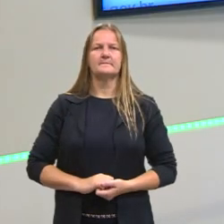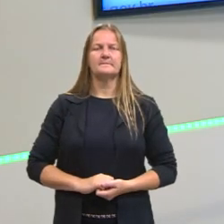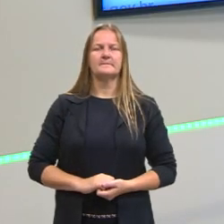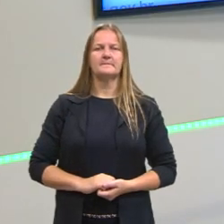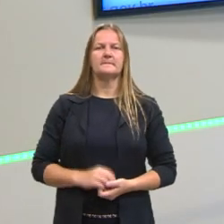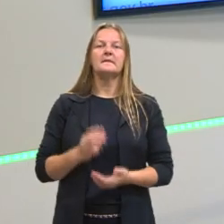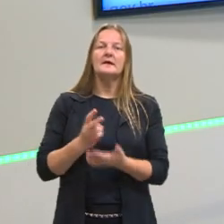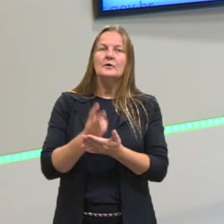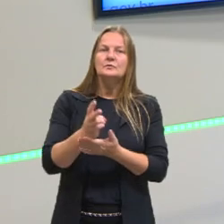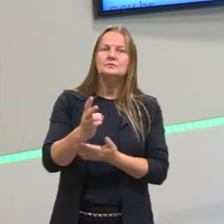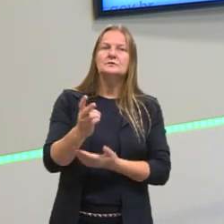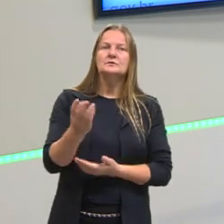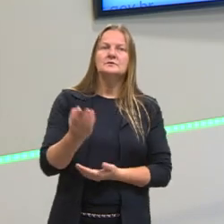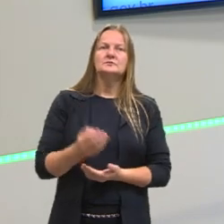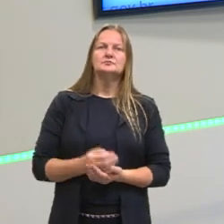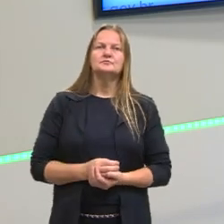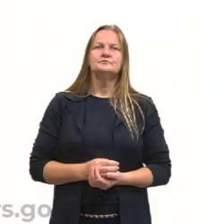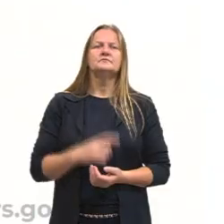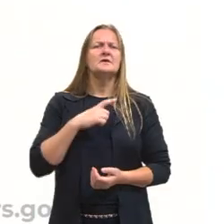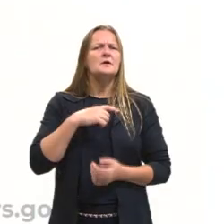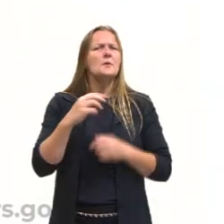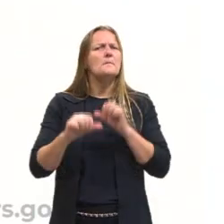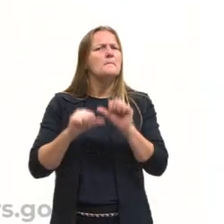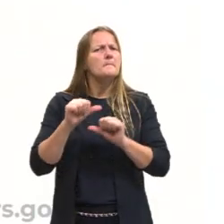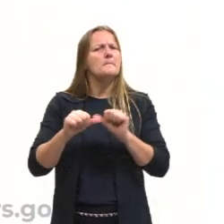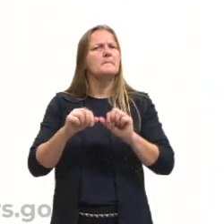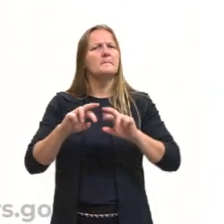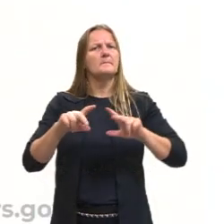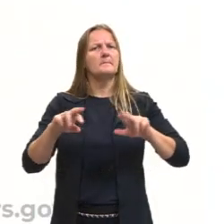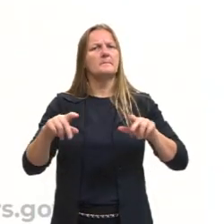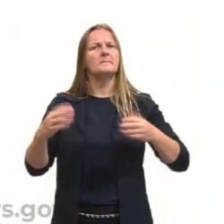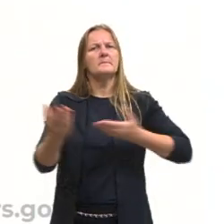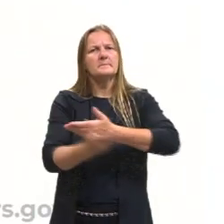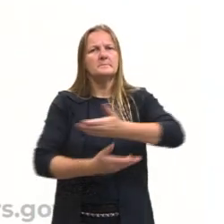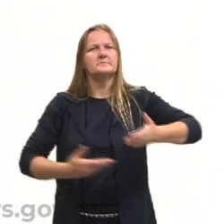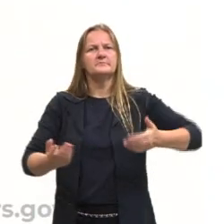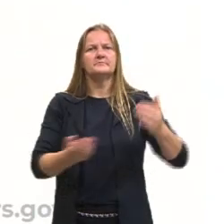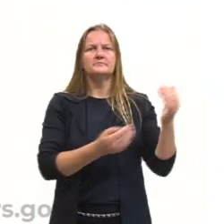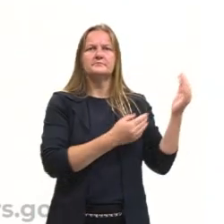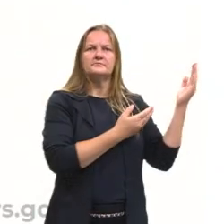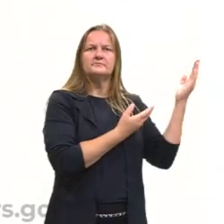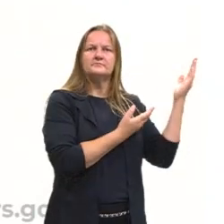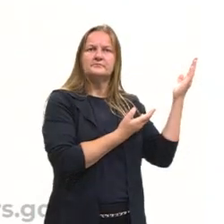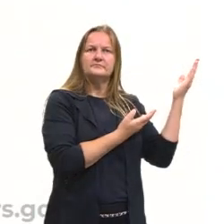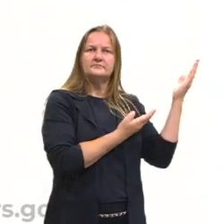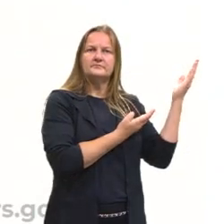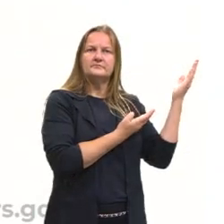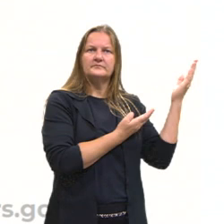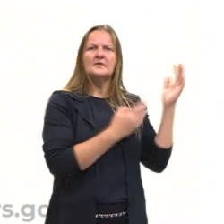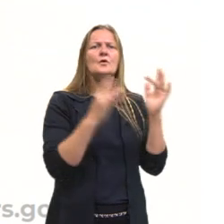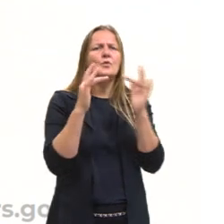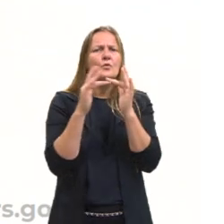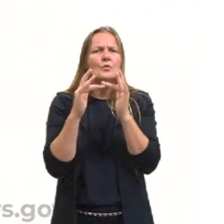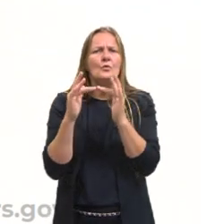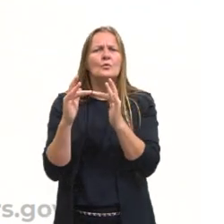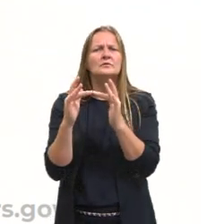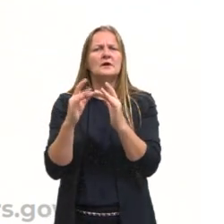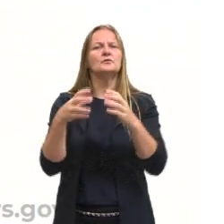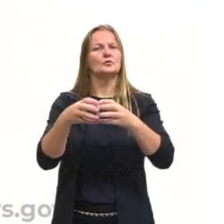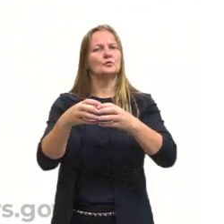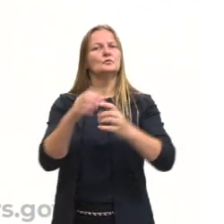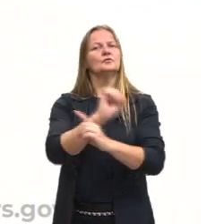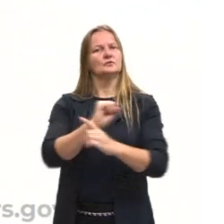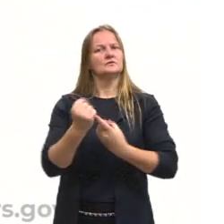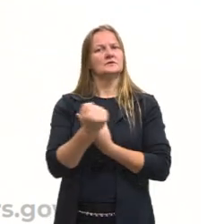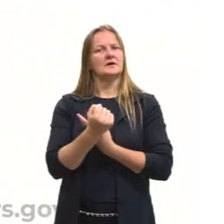Seguindo, nós temos vários processos de socialização. Nós temos contato com vários grupos sociais na nossa